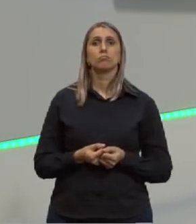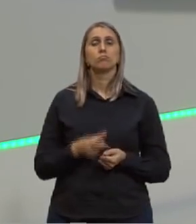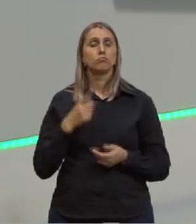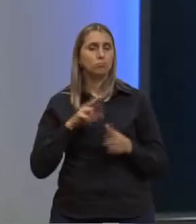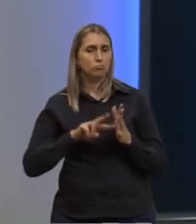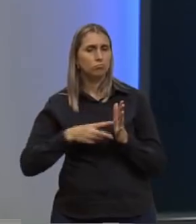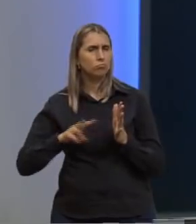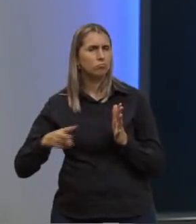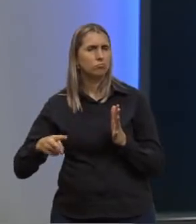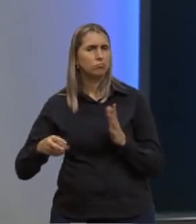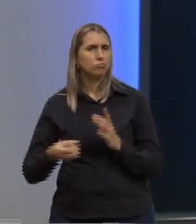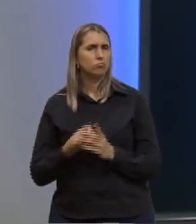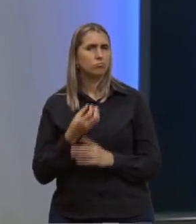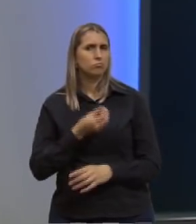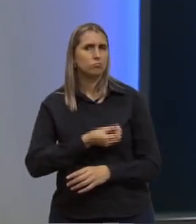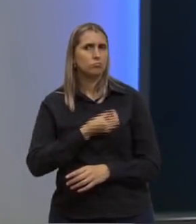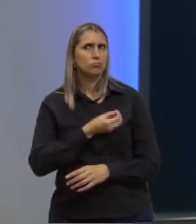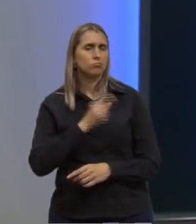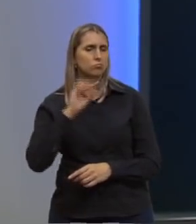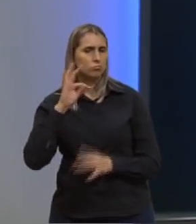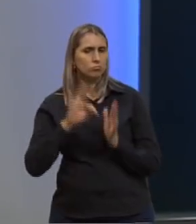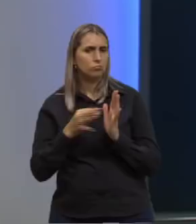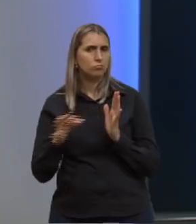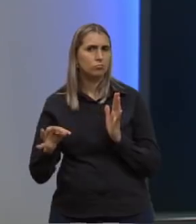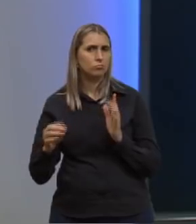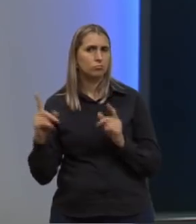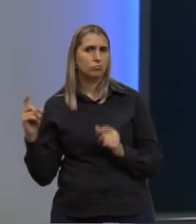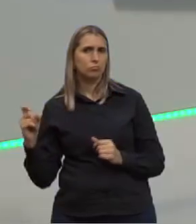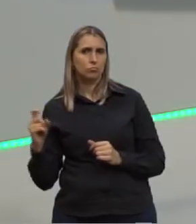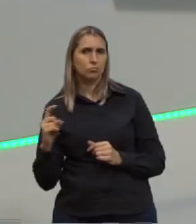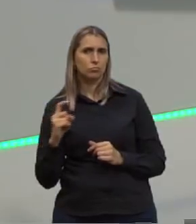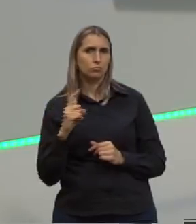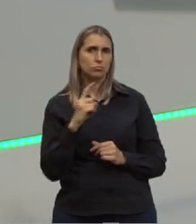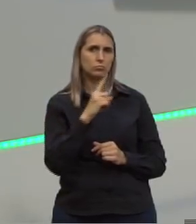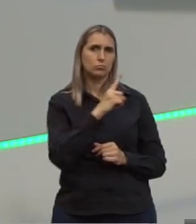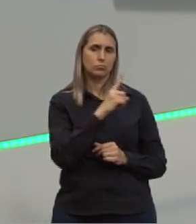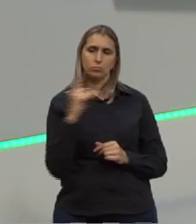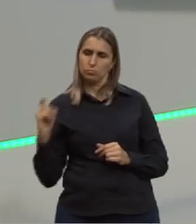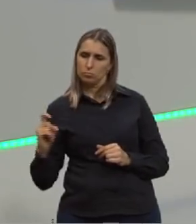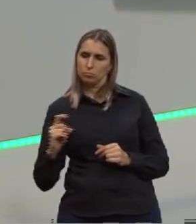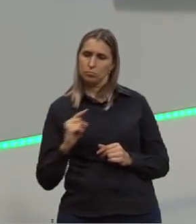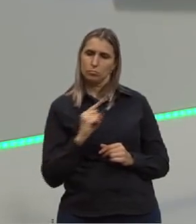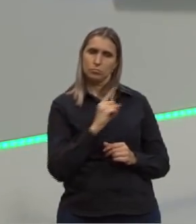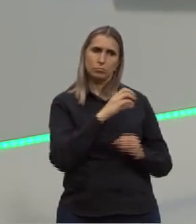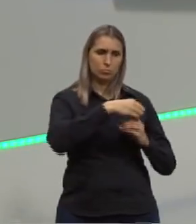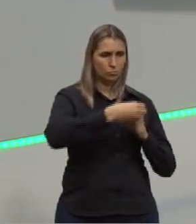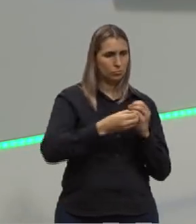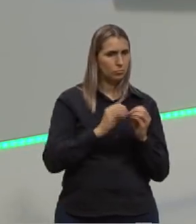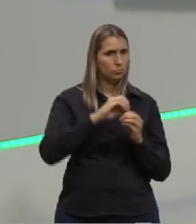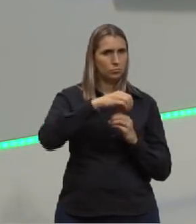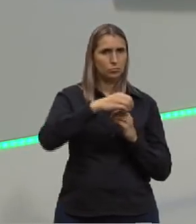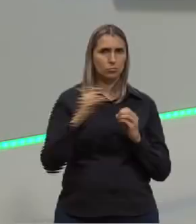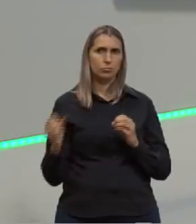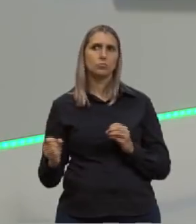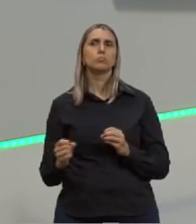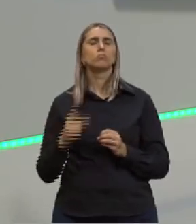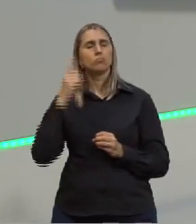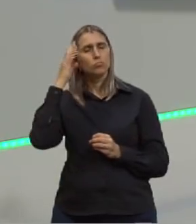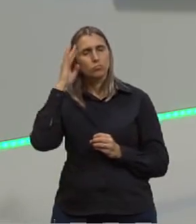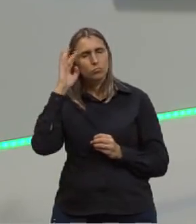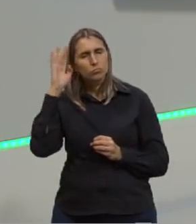hipótese do surgimento da vida com essa teoria de evolução molecular. O que vai dizer isso? A gente tem que imaginar